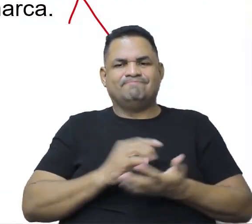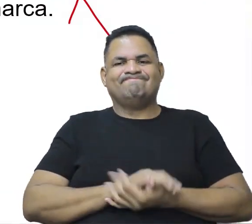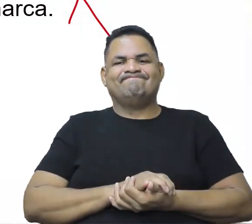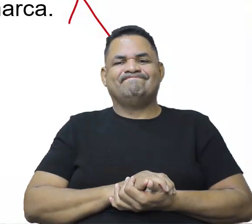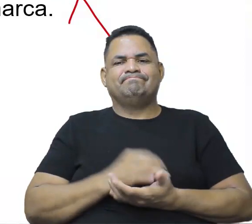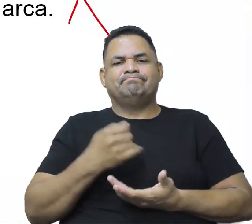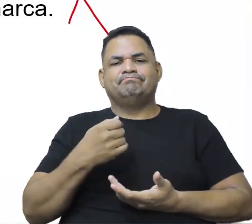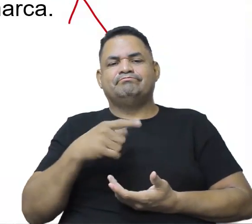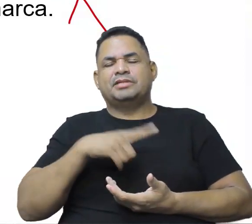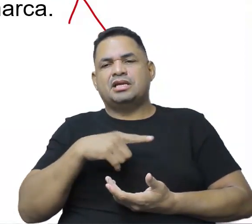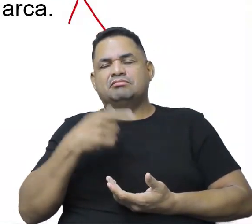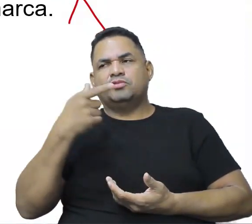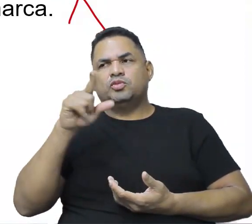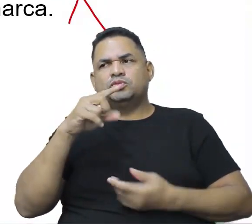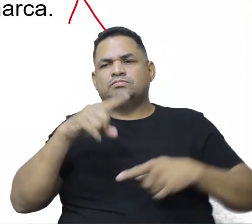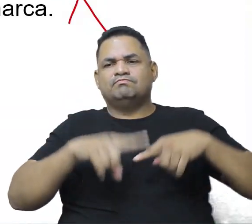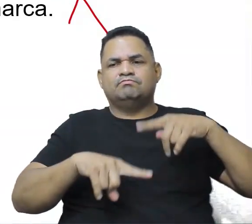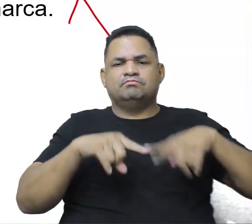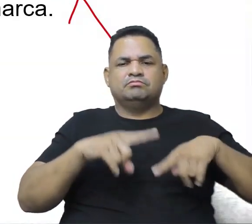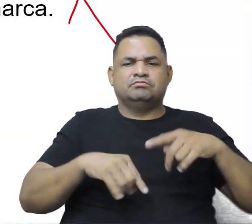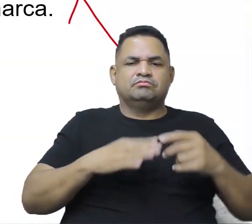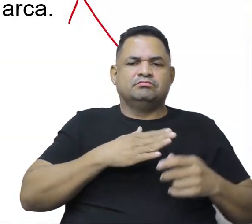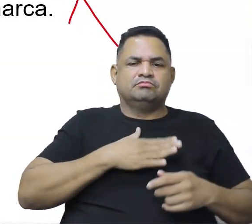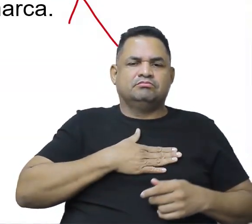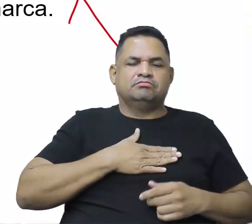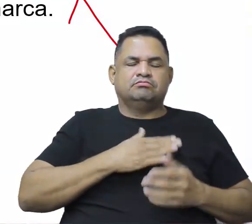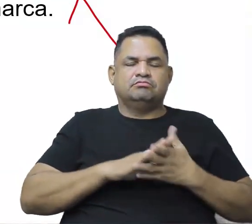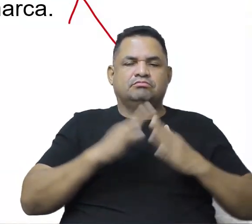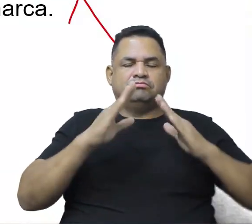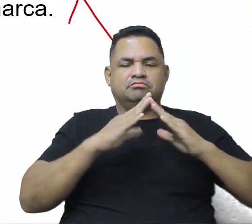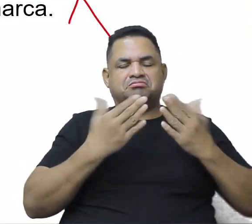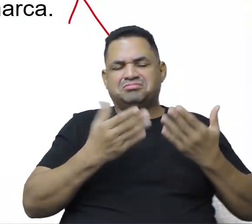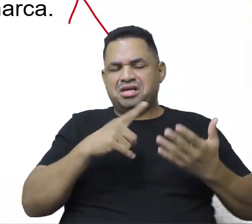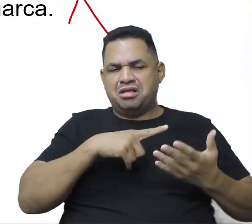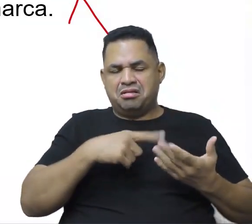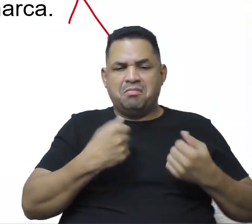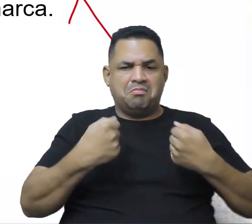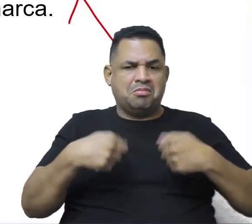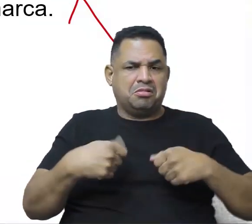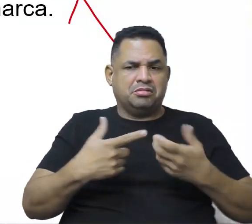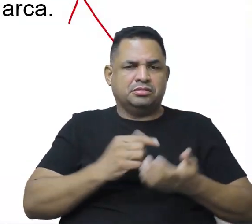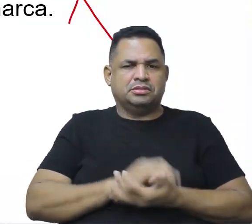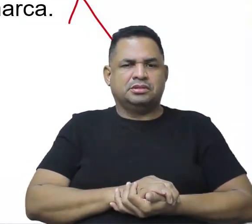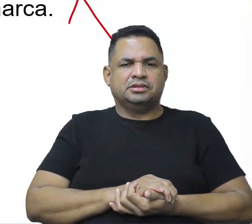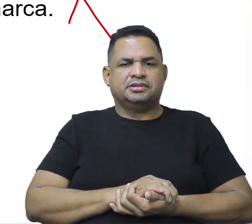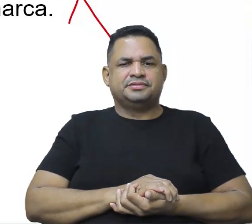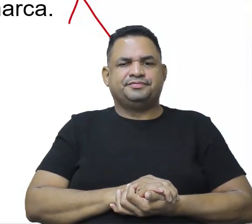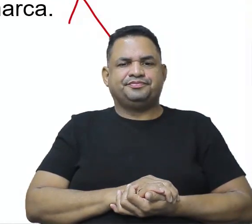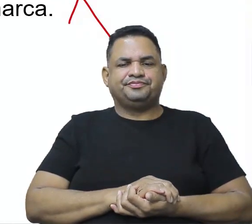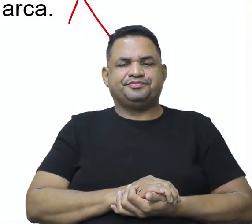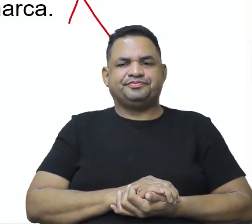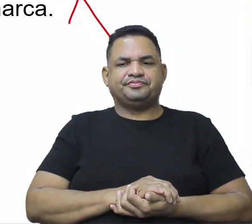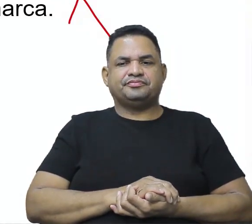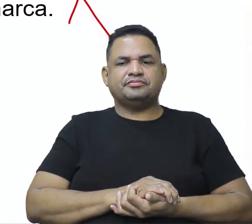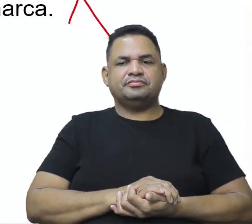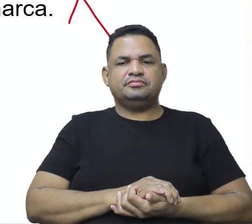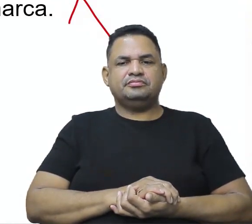tenha outro produto na minha casa que não faça esse mesmo papel e que eu estou levando algo para, né?